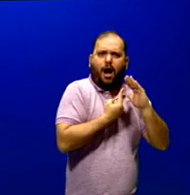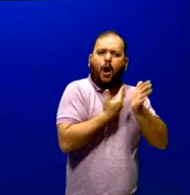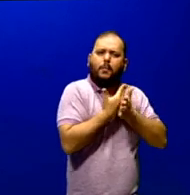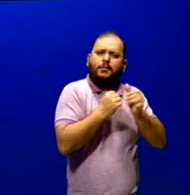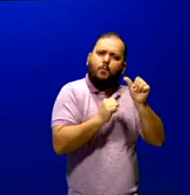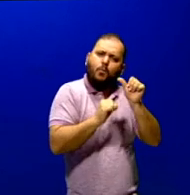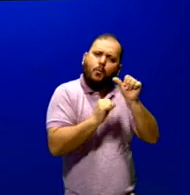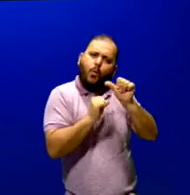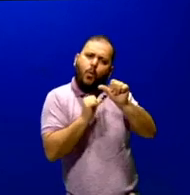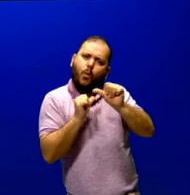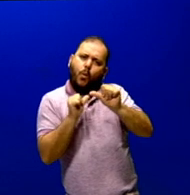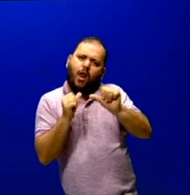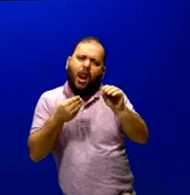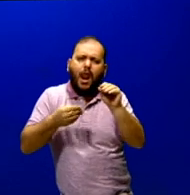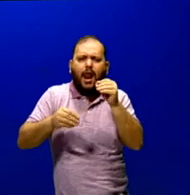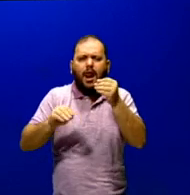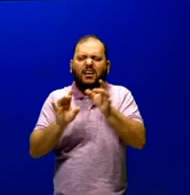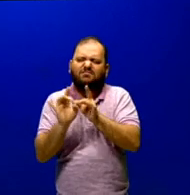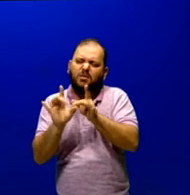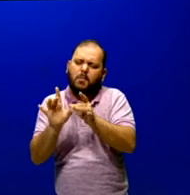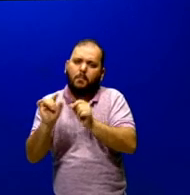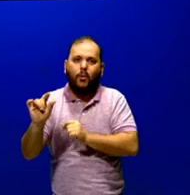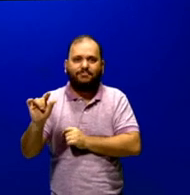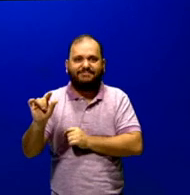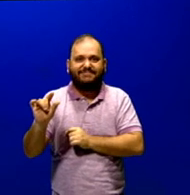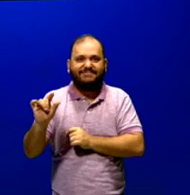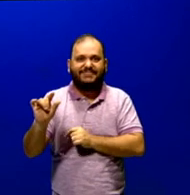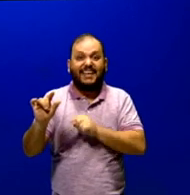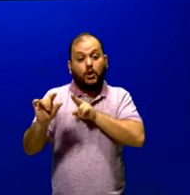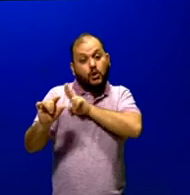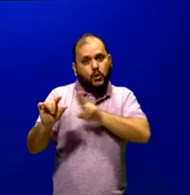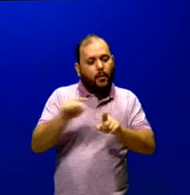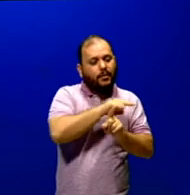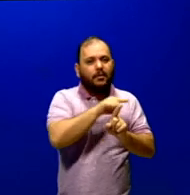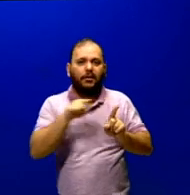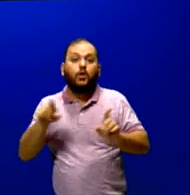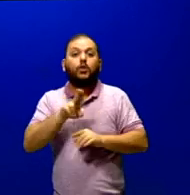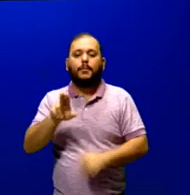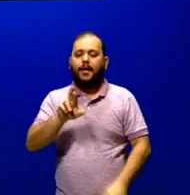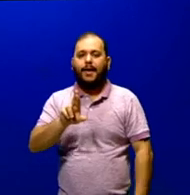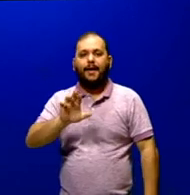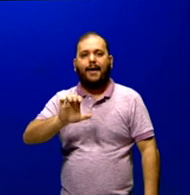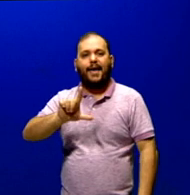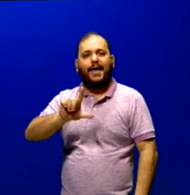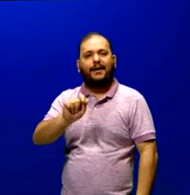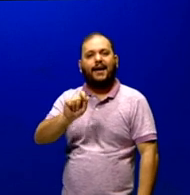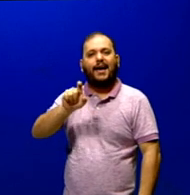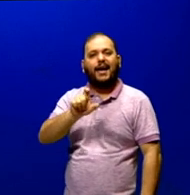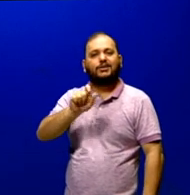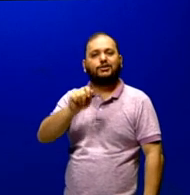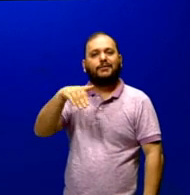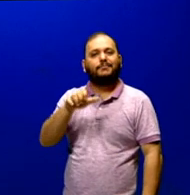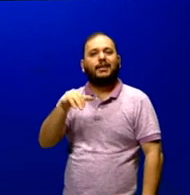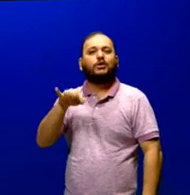mensagem permaneça em alerta, ele faz essa, começa o relaxamento, mas deixa uma mensagem, fica em alerta. O nosso leitor